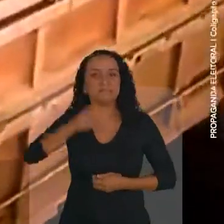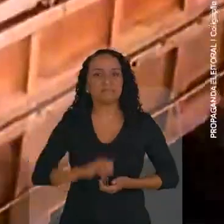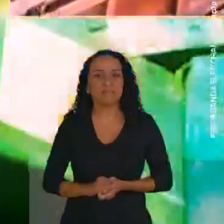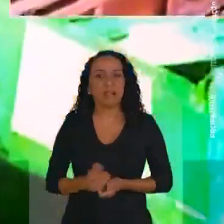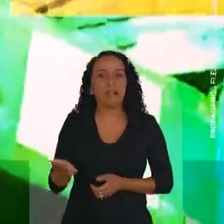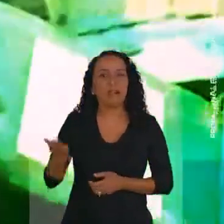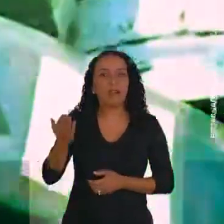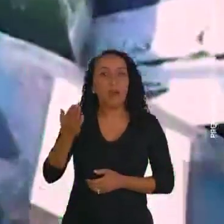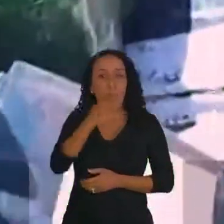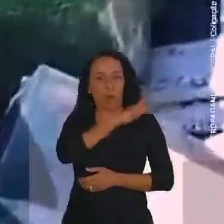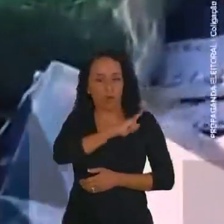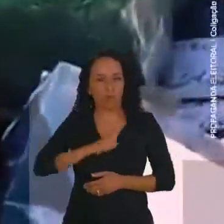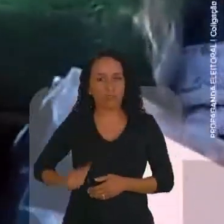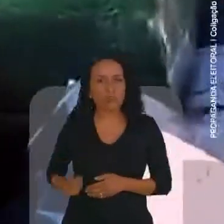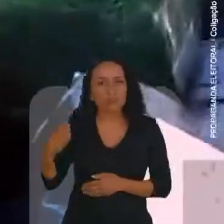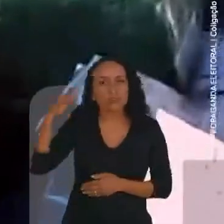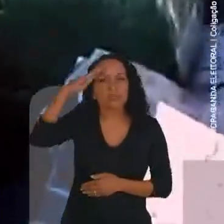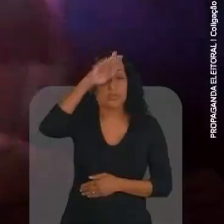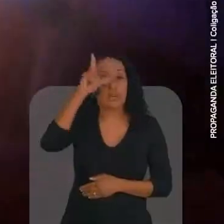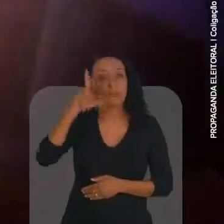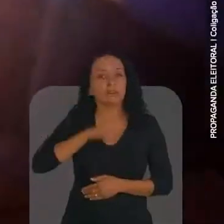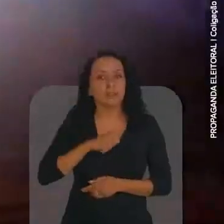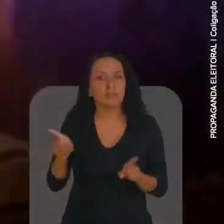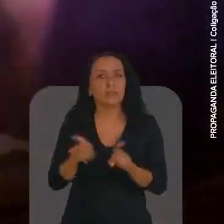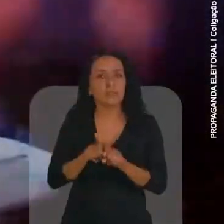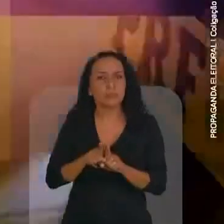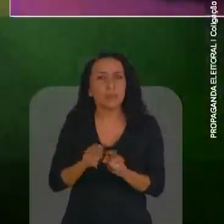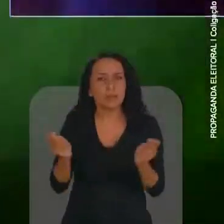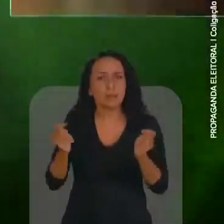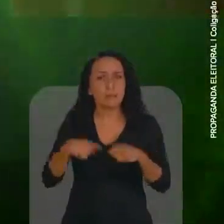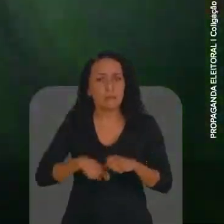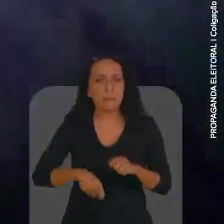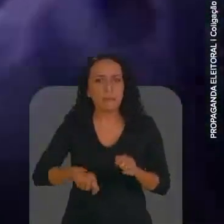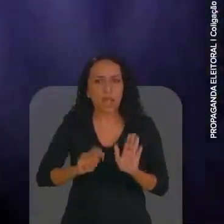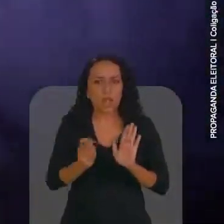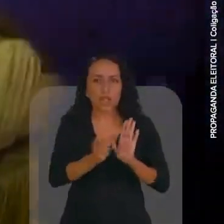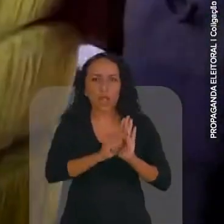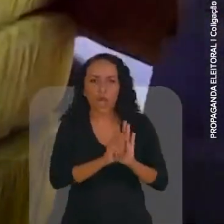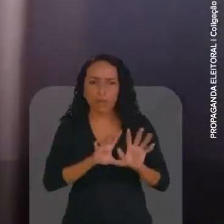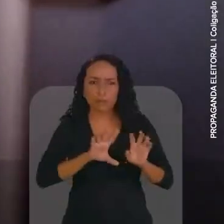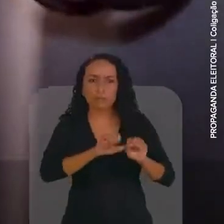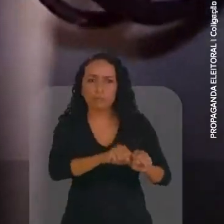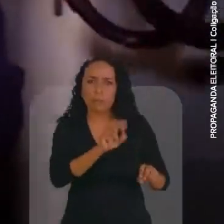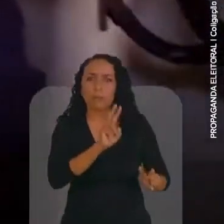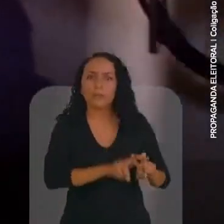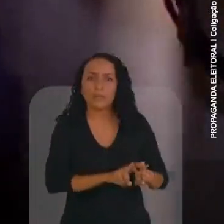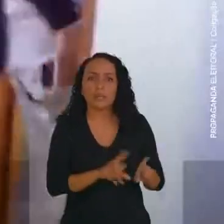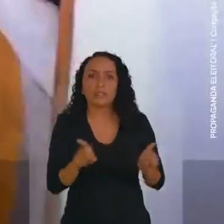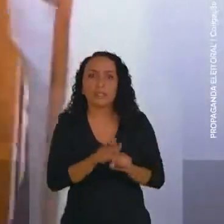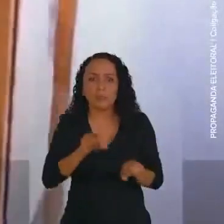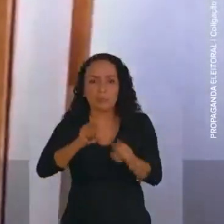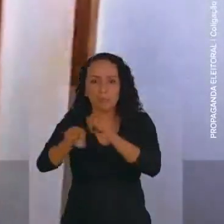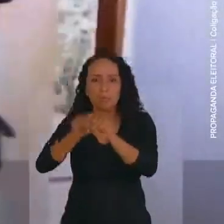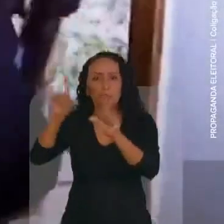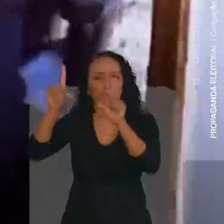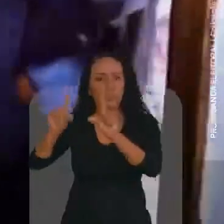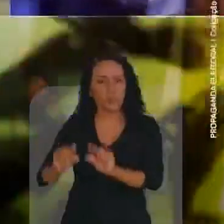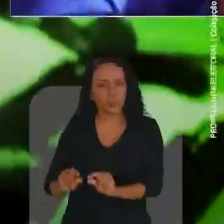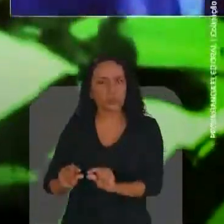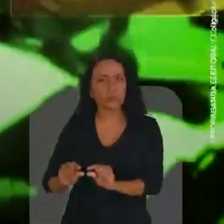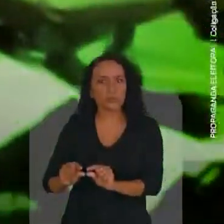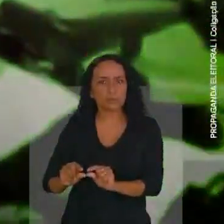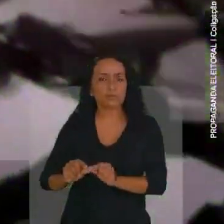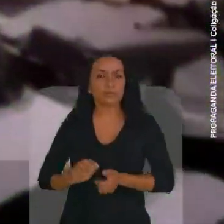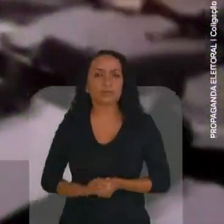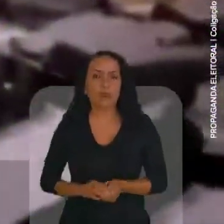Foi no governo Bolsonaro que também tivemos uma apreensão recorde de drogas e a maior redução de homicídios da nossa história.